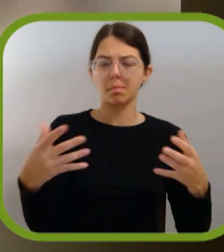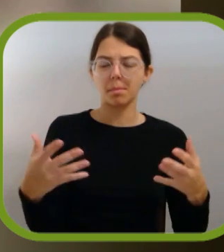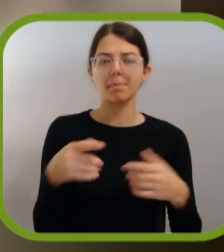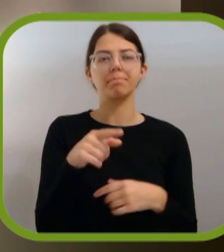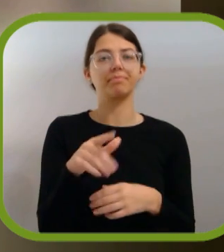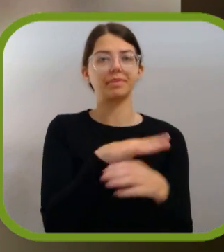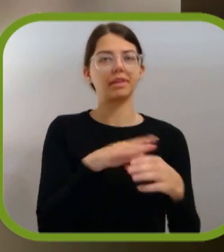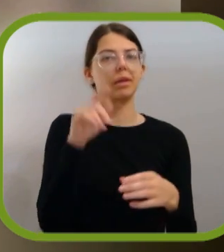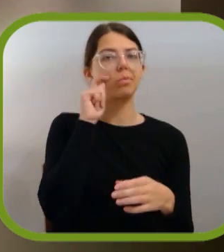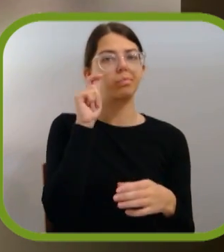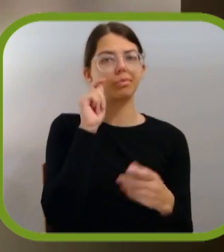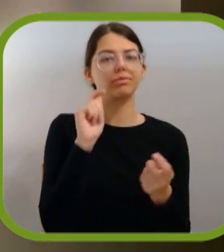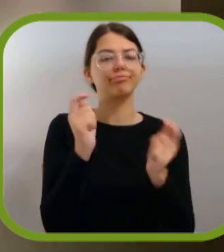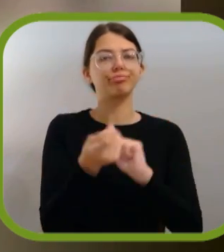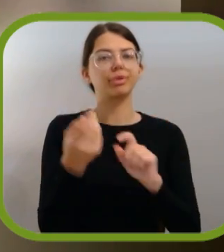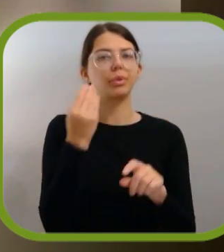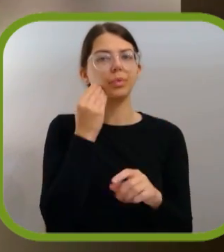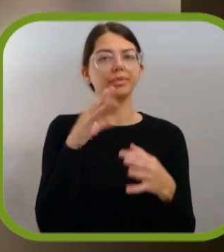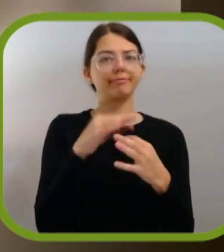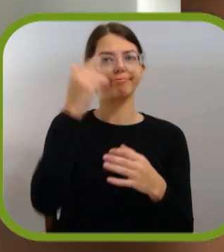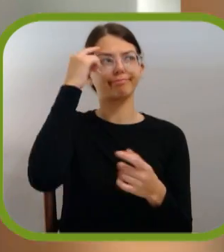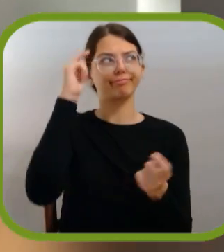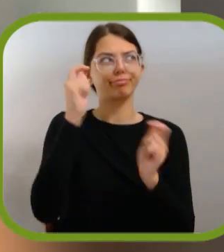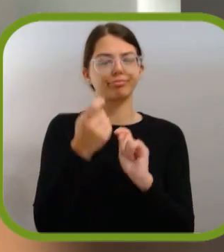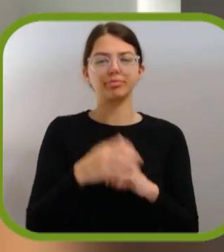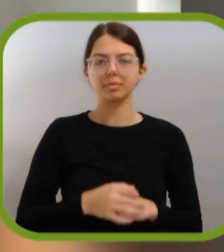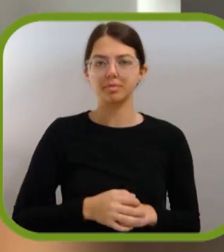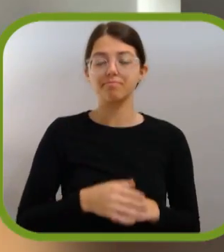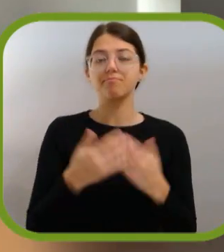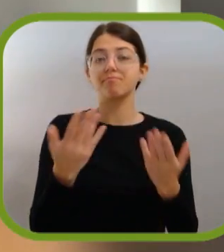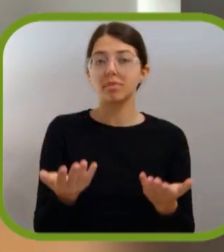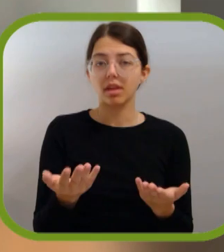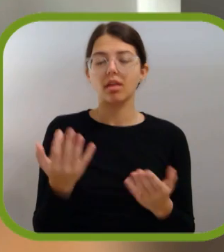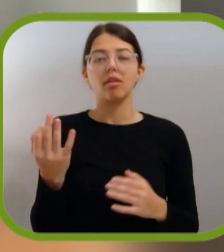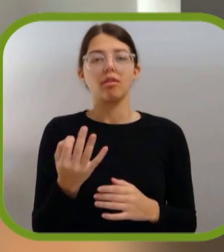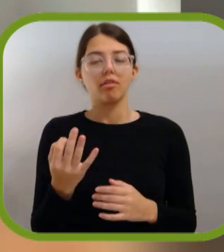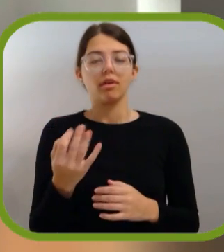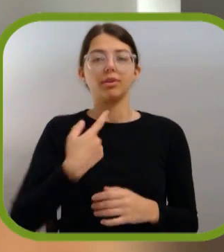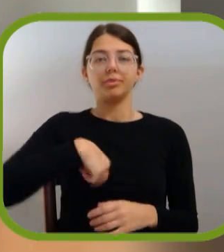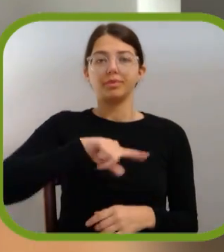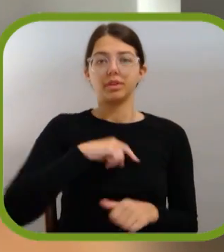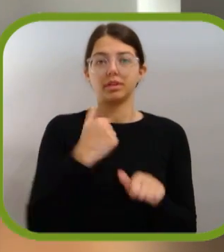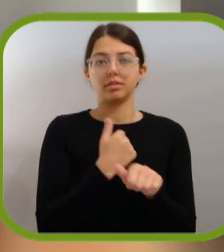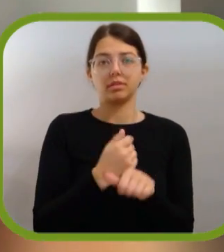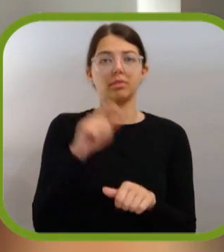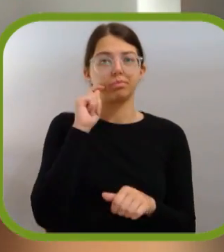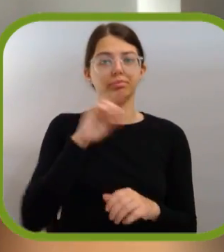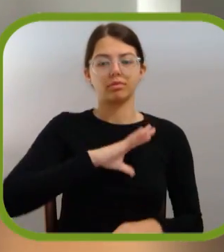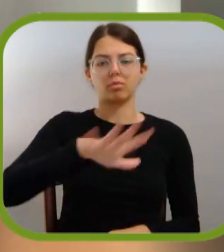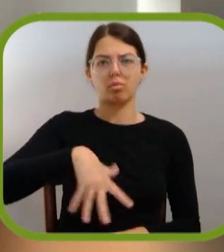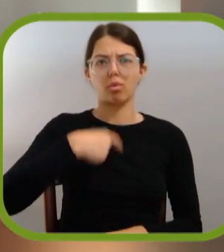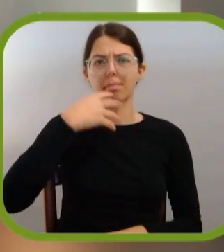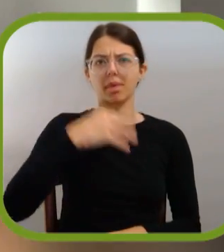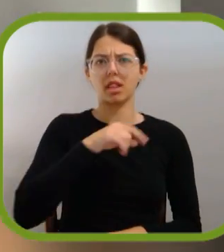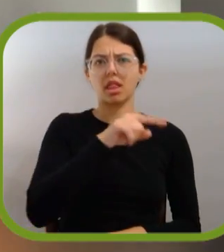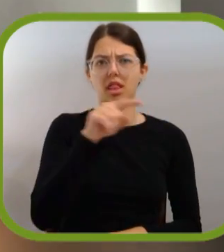forma se altera a esfera turística com esta consciencialização? Então, basicamente o que aconteceu foi que nós começámos a ter atividade turística por